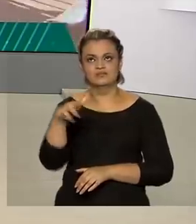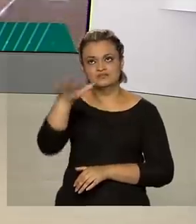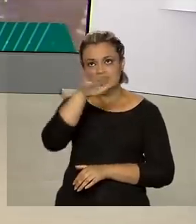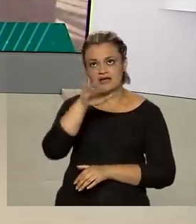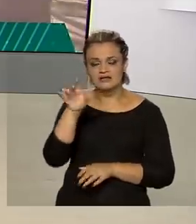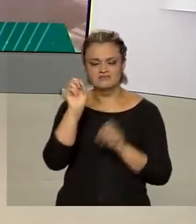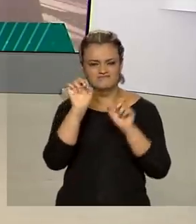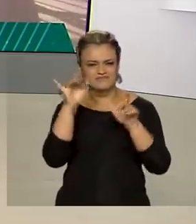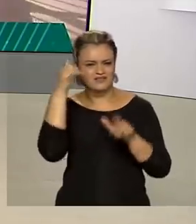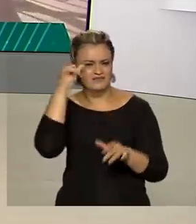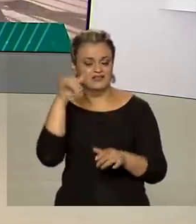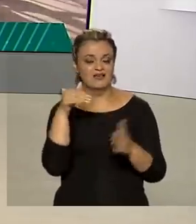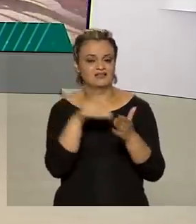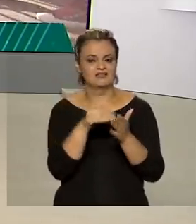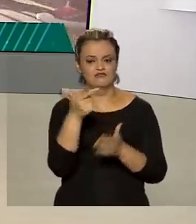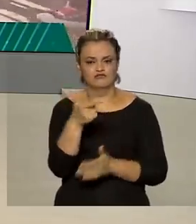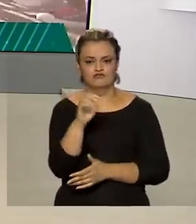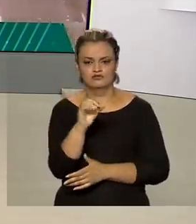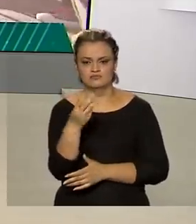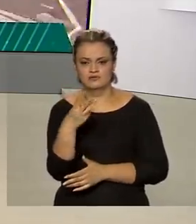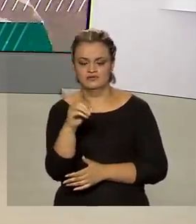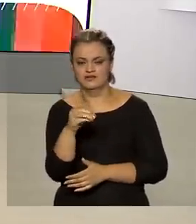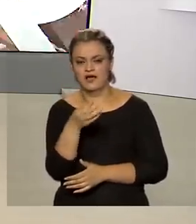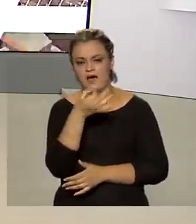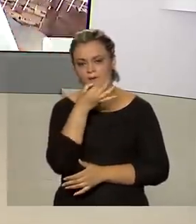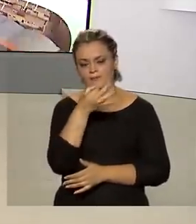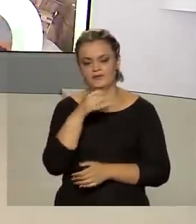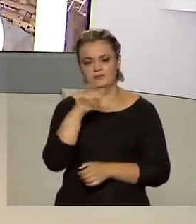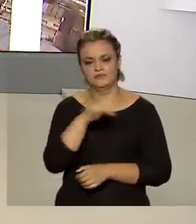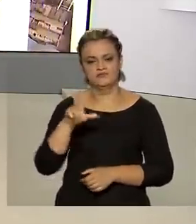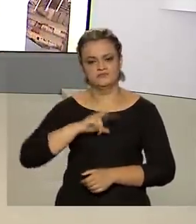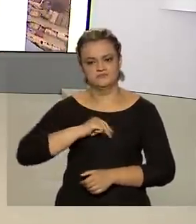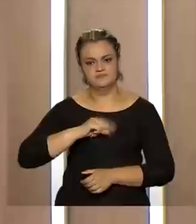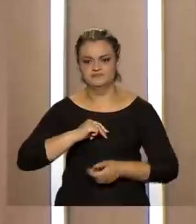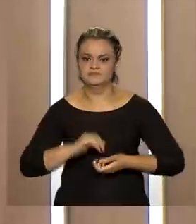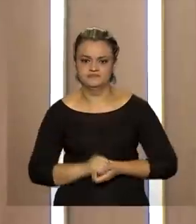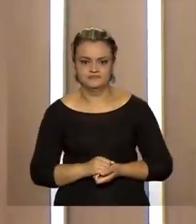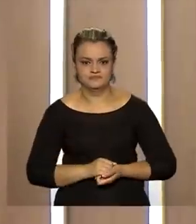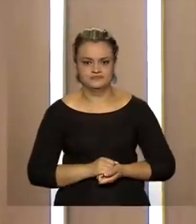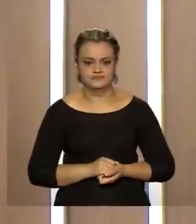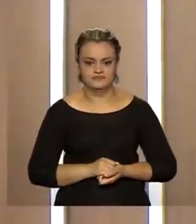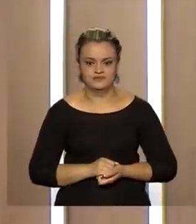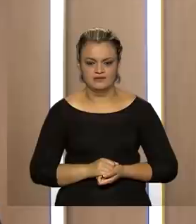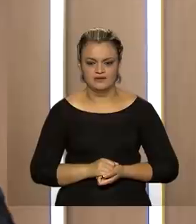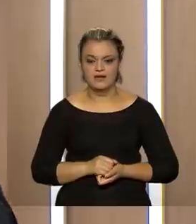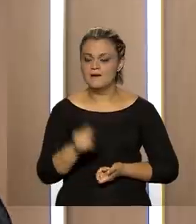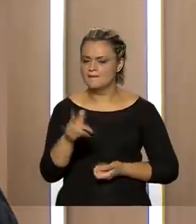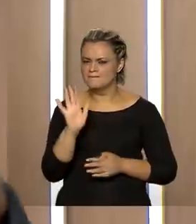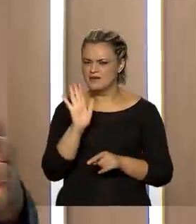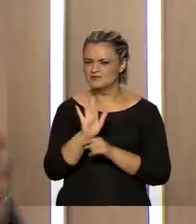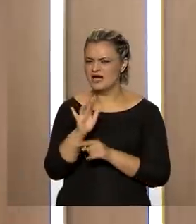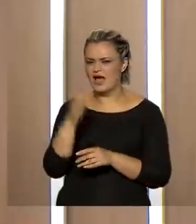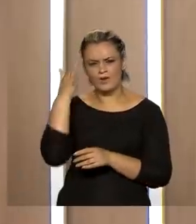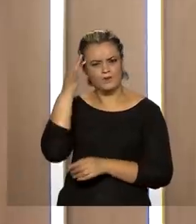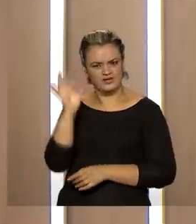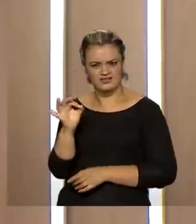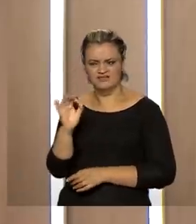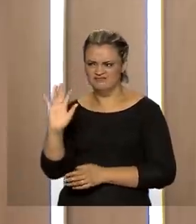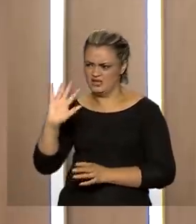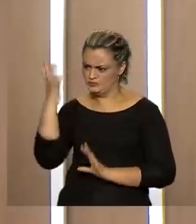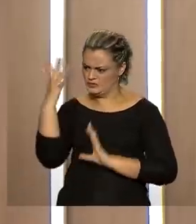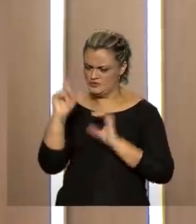atmosfera até o ano de 2030. Quem comenta é Ricardo Caldas. Para lhe ajudar a compreender o que está